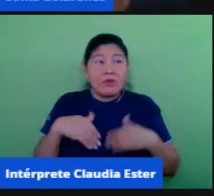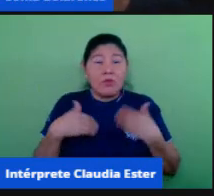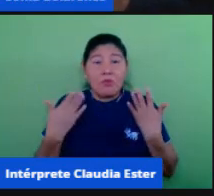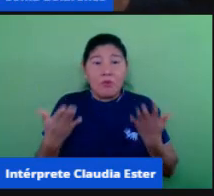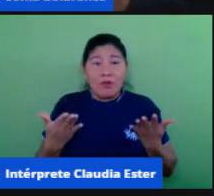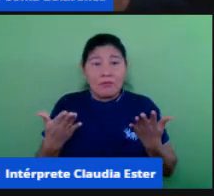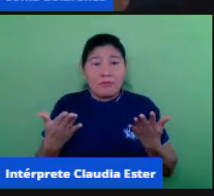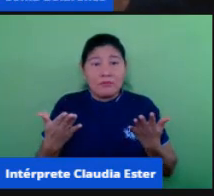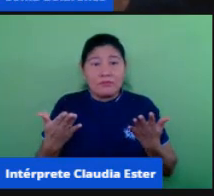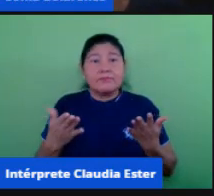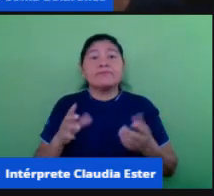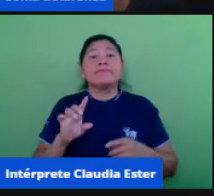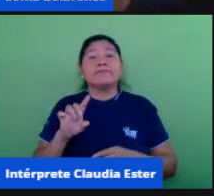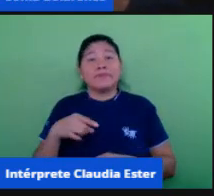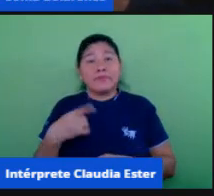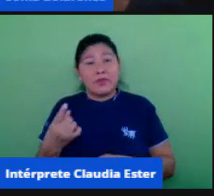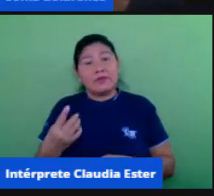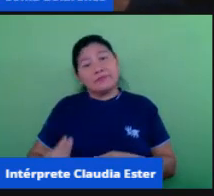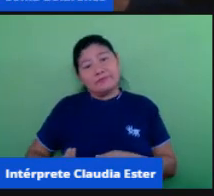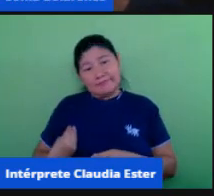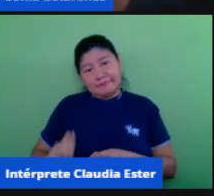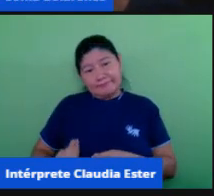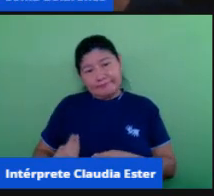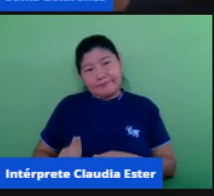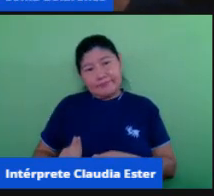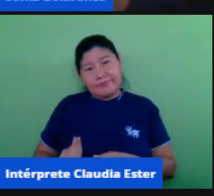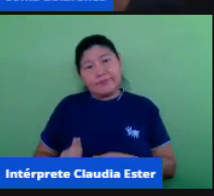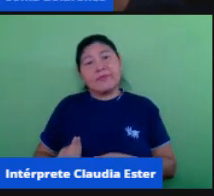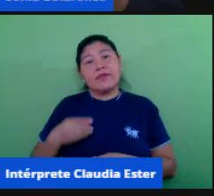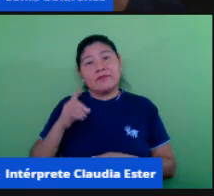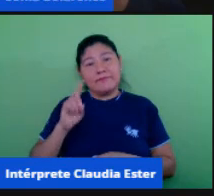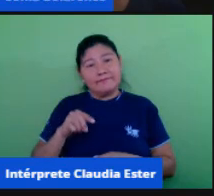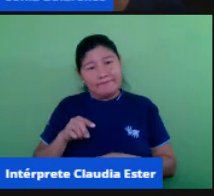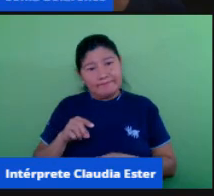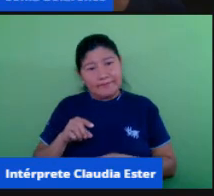ele está sendo grande